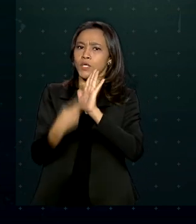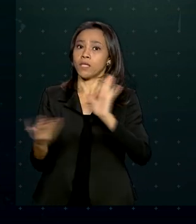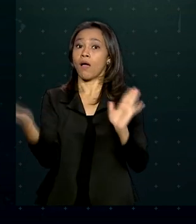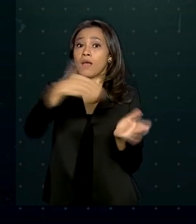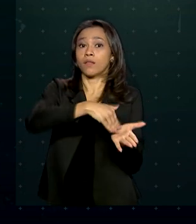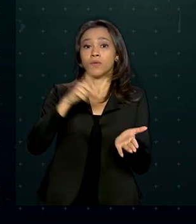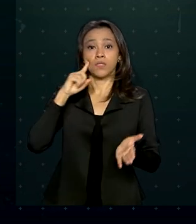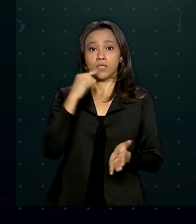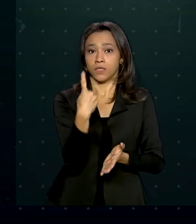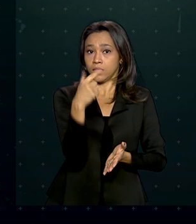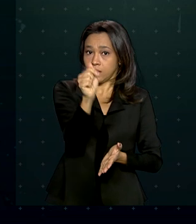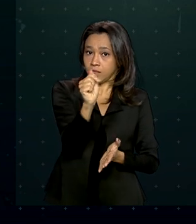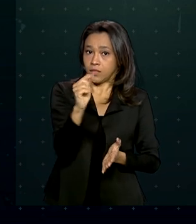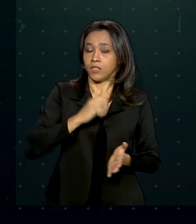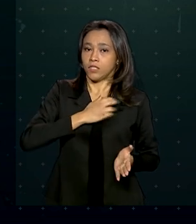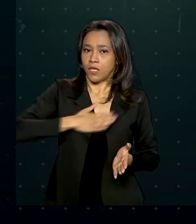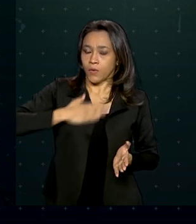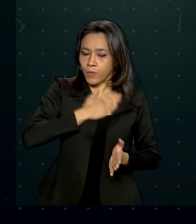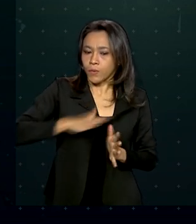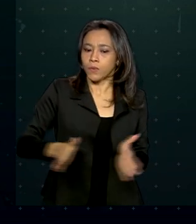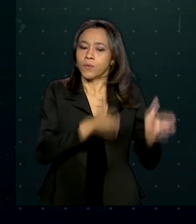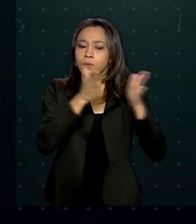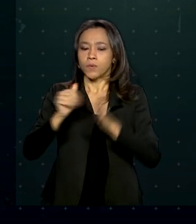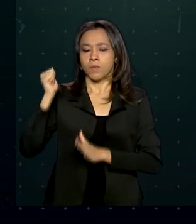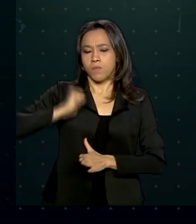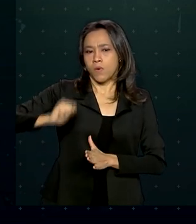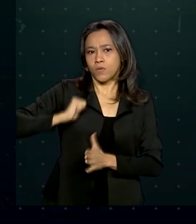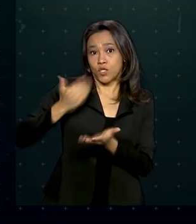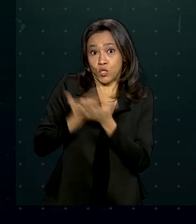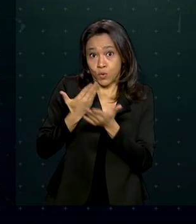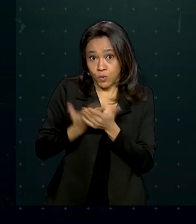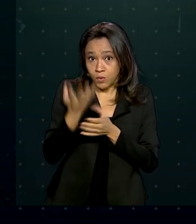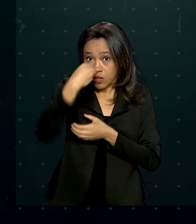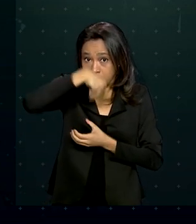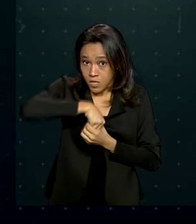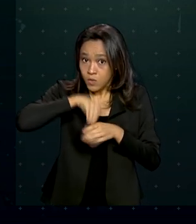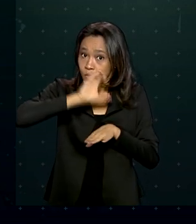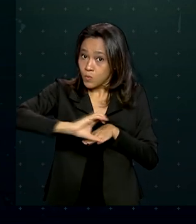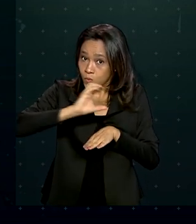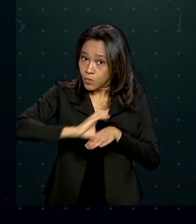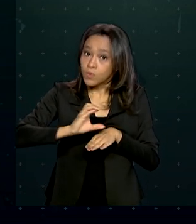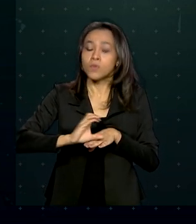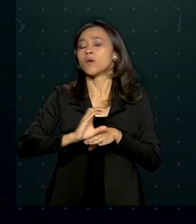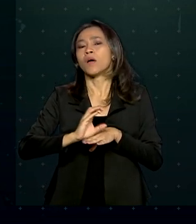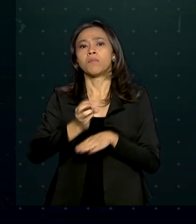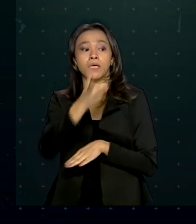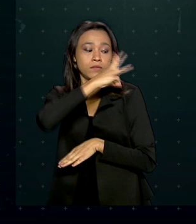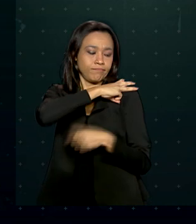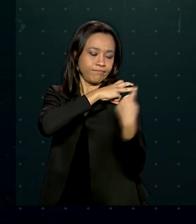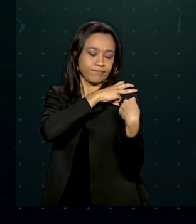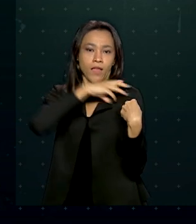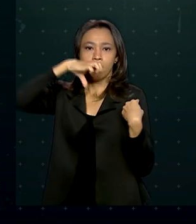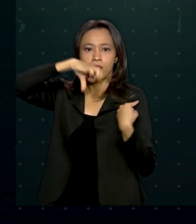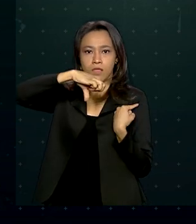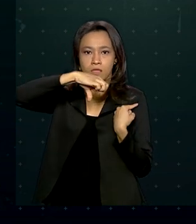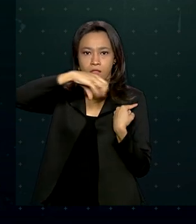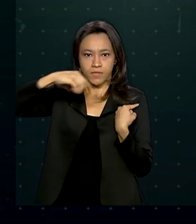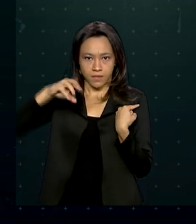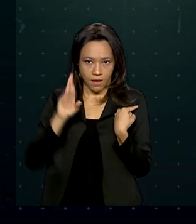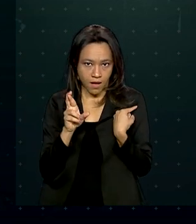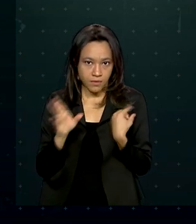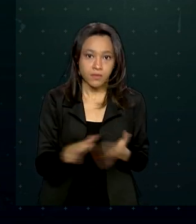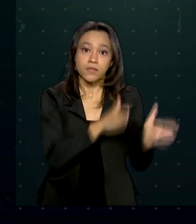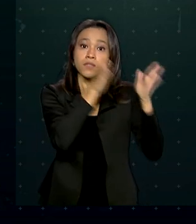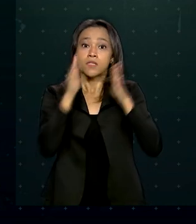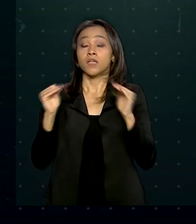o dia 17 de agosto. As bolsas para os residentes de cursos técnicos de nível médio serão de 900 reais e